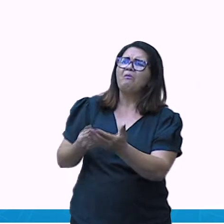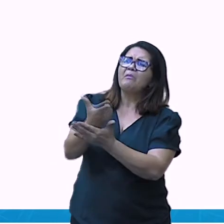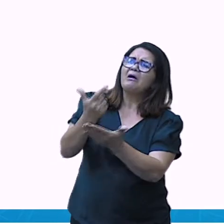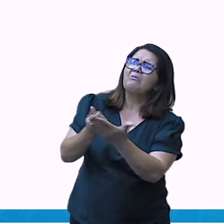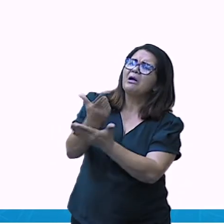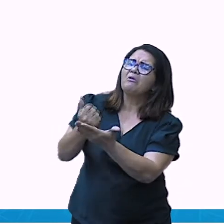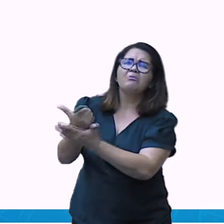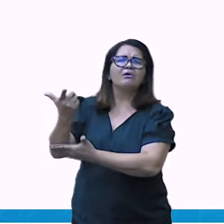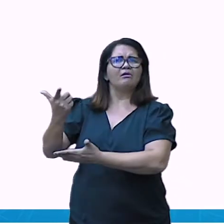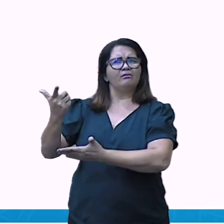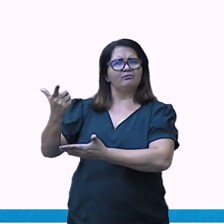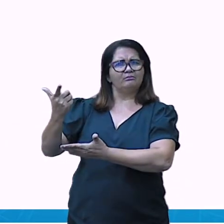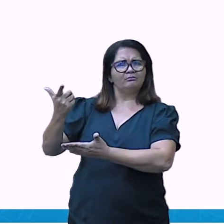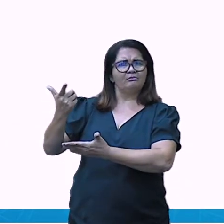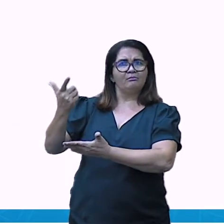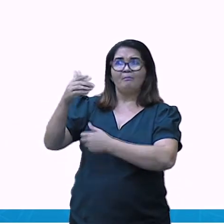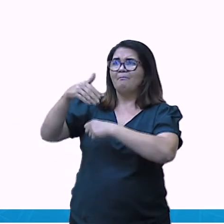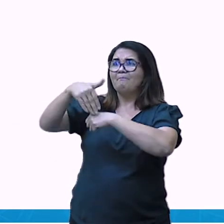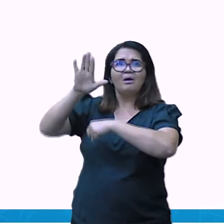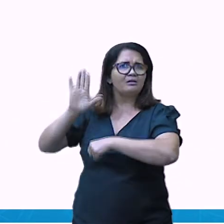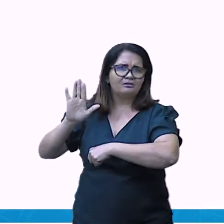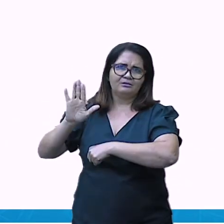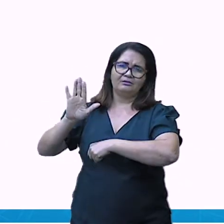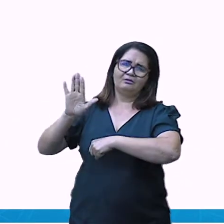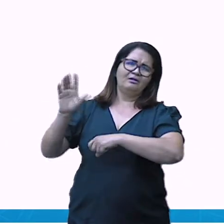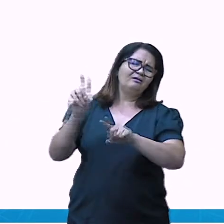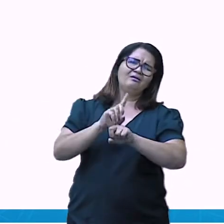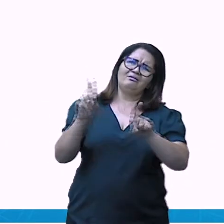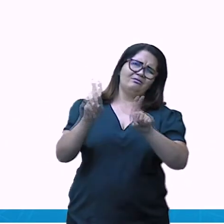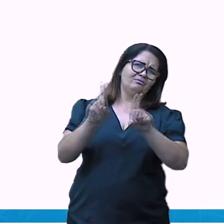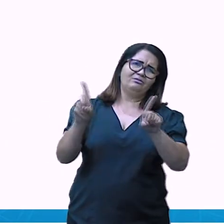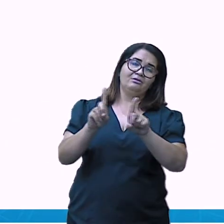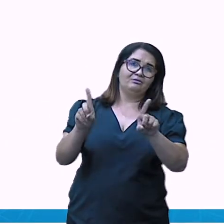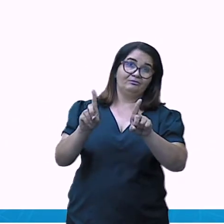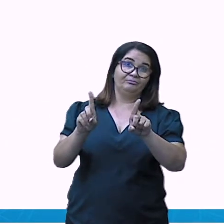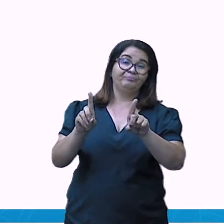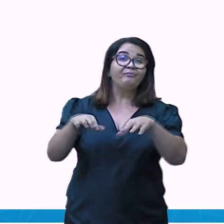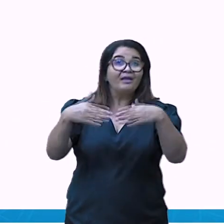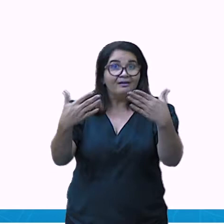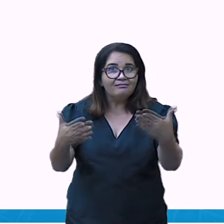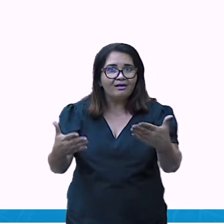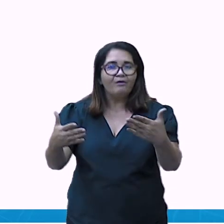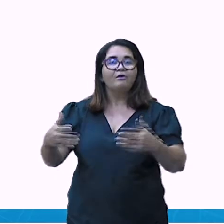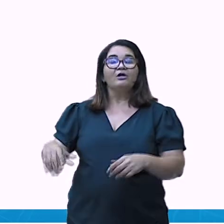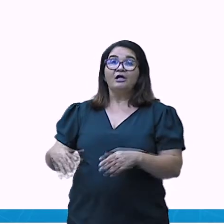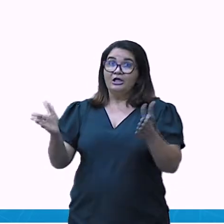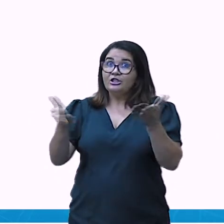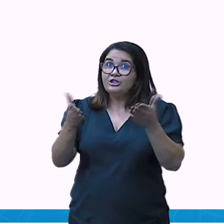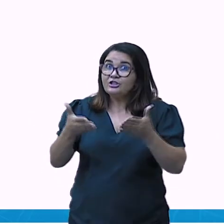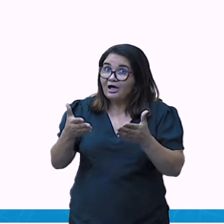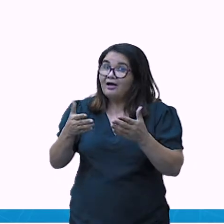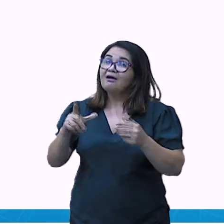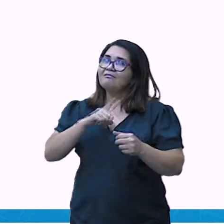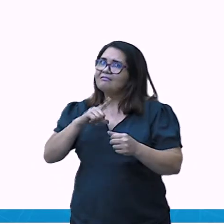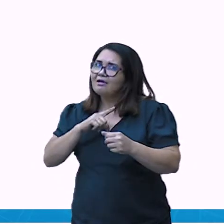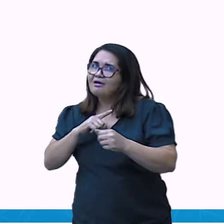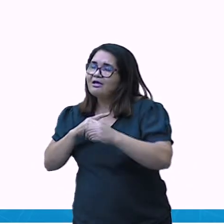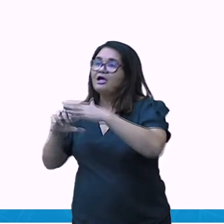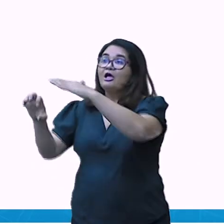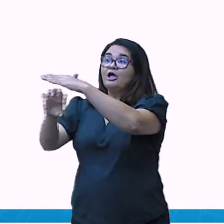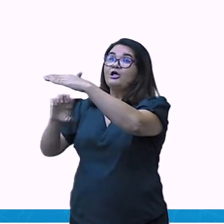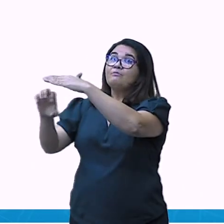já temos hotéis e empresas que utilizam sistema de aquecimento de biomassa, que eles